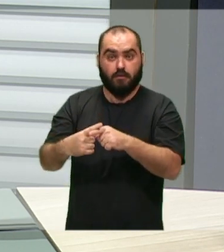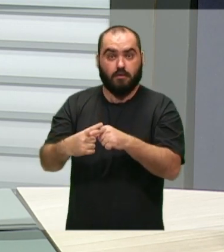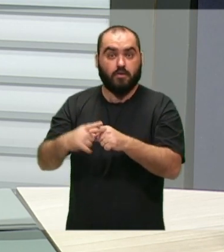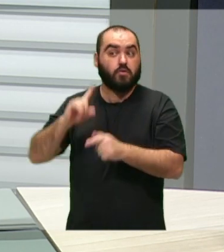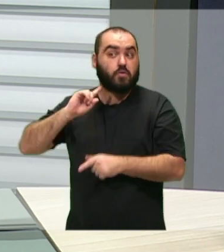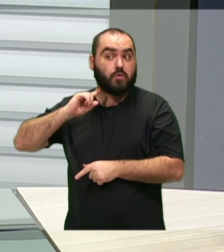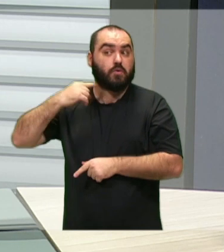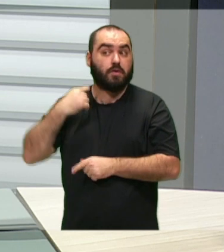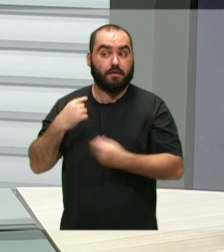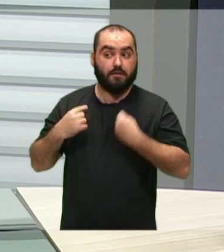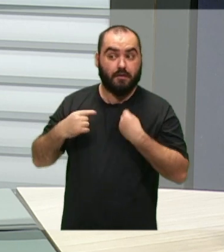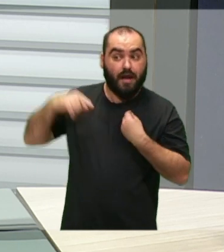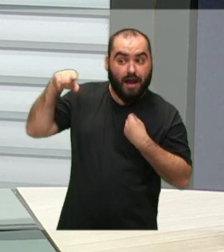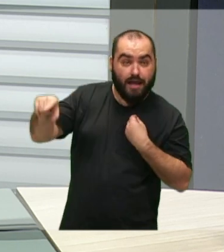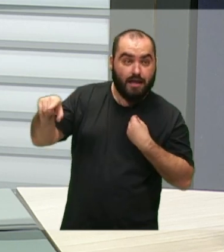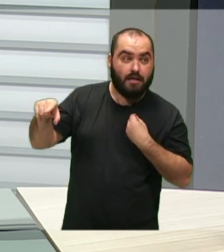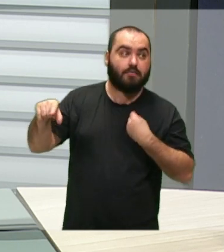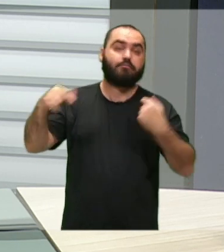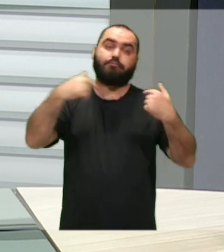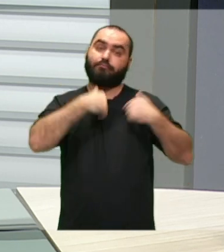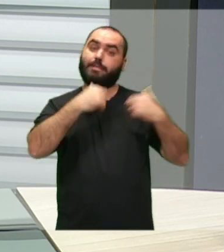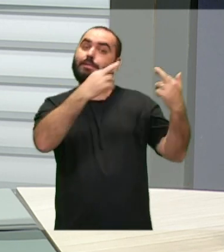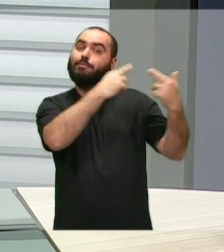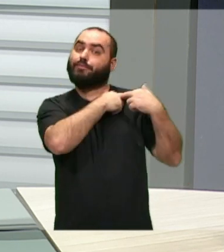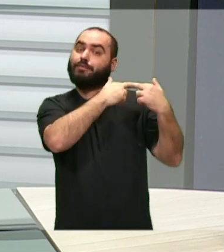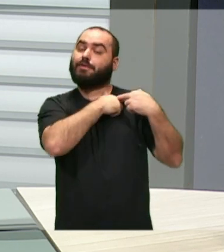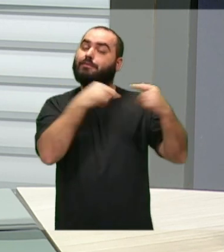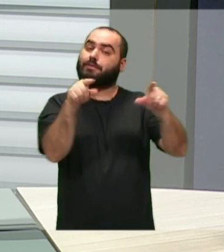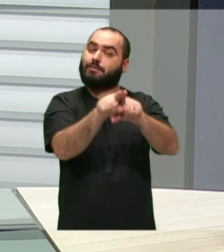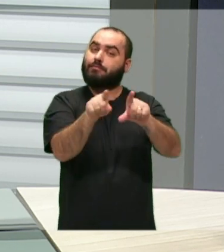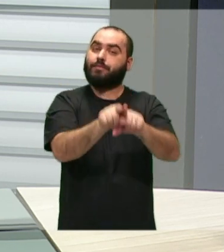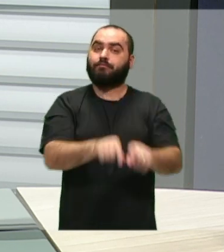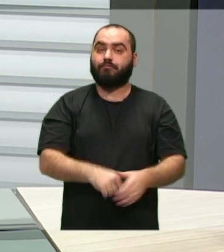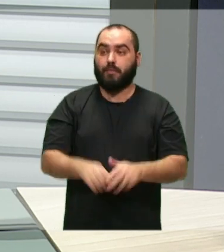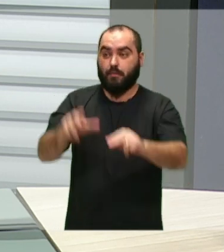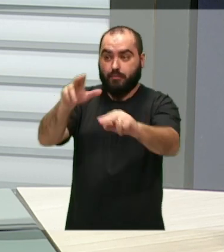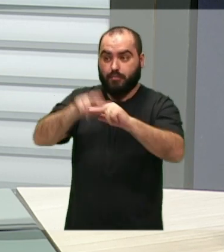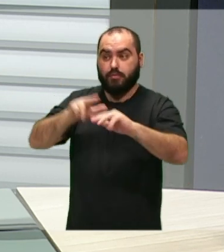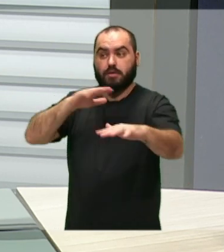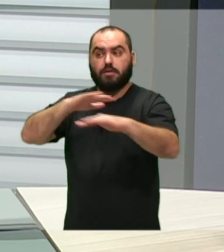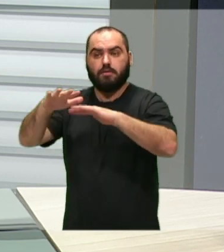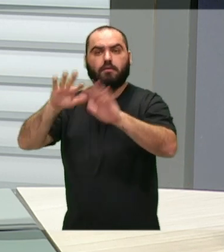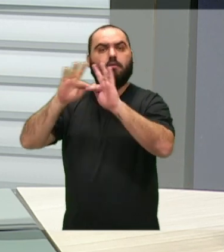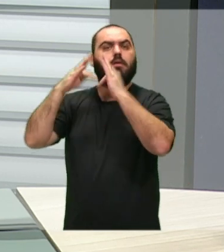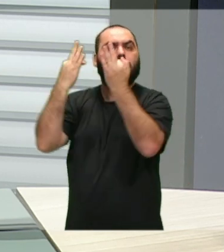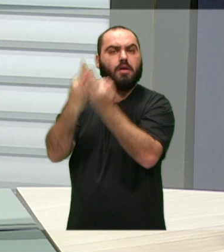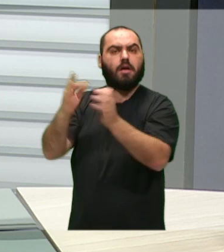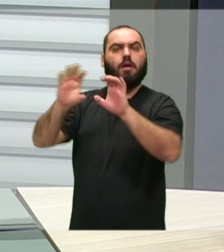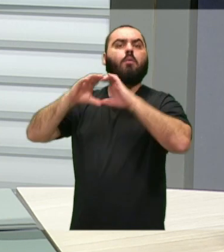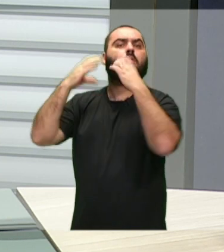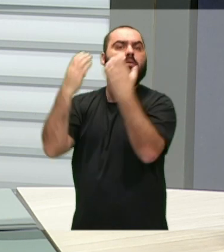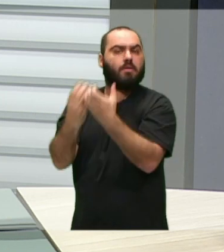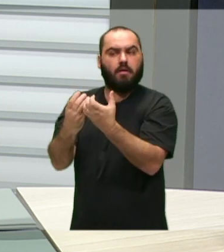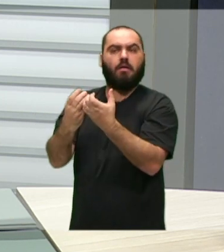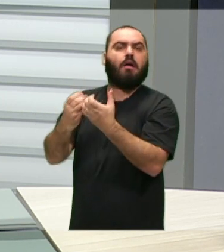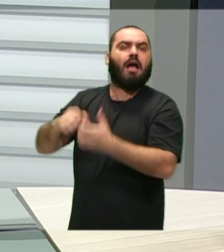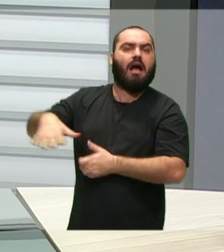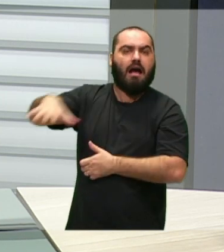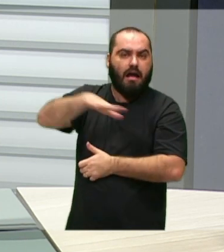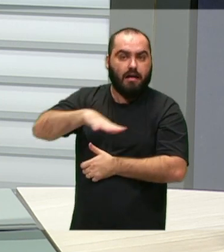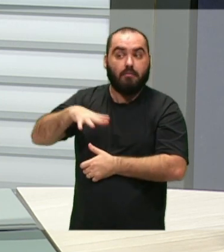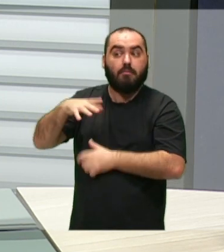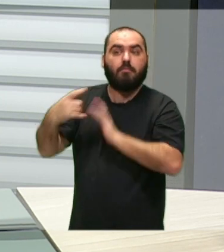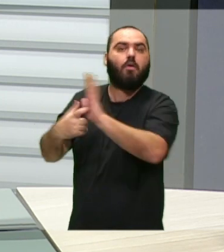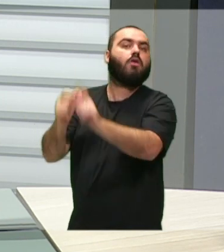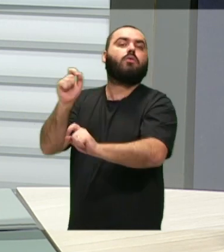fruto nosso, então, esse envolvimento família, comunidade, setores organizados, as escolas, mostra que nós estamos no caminho